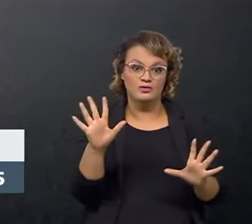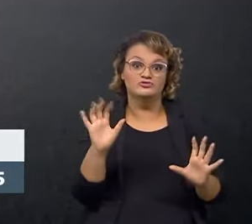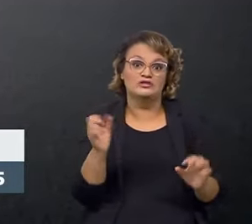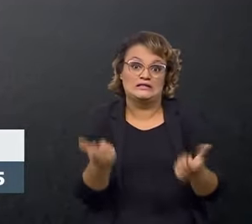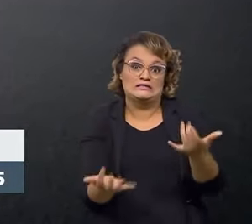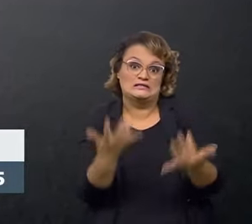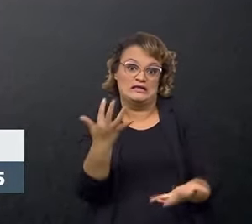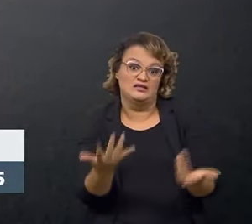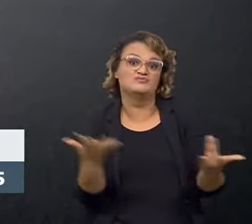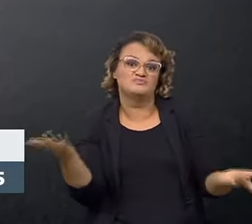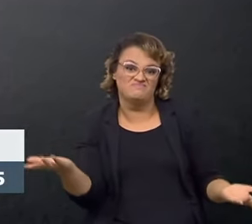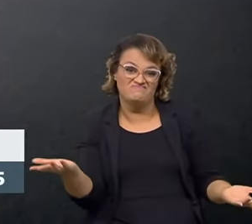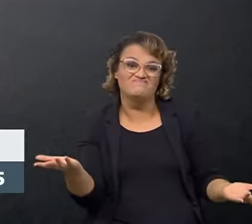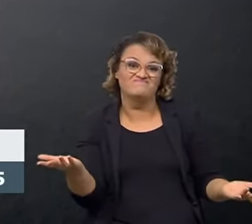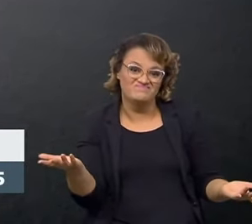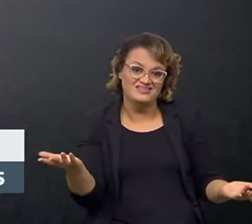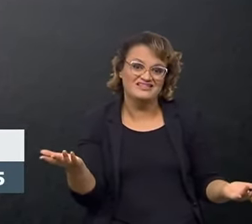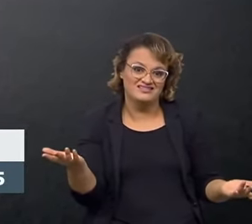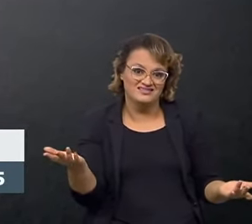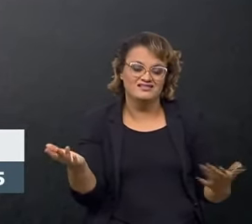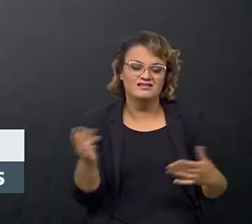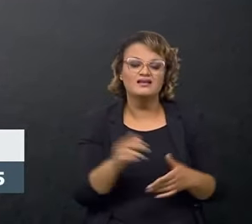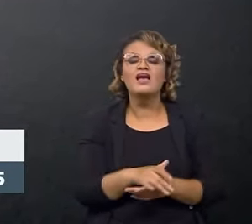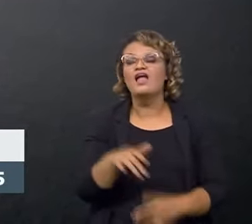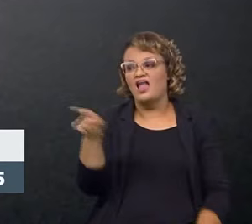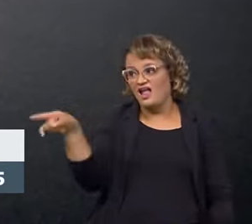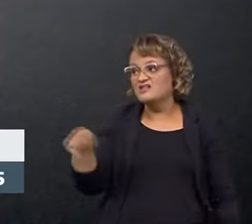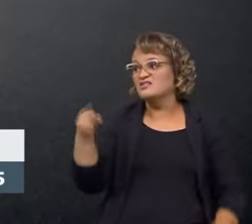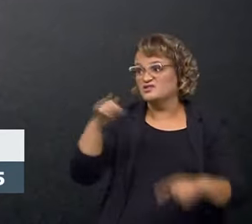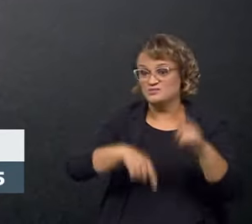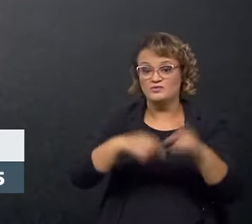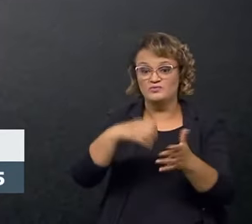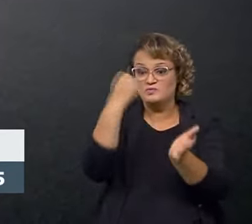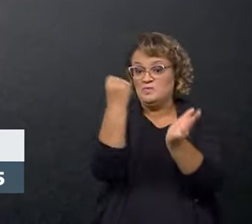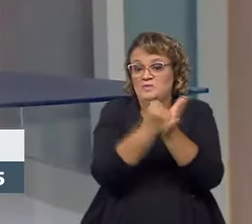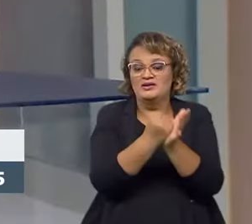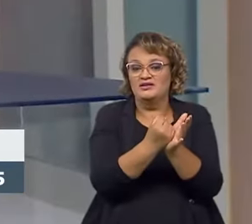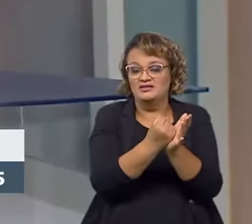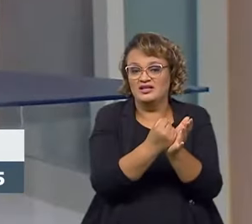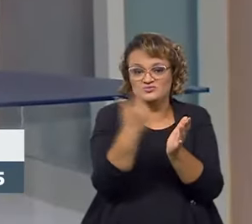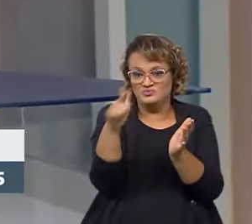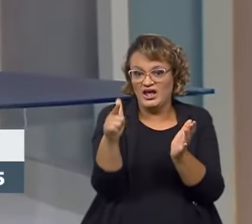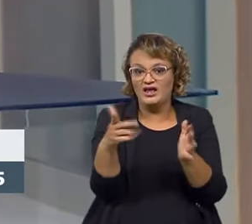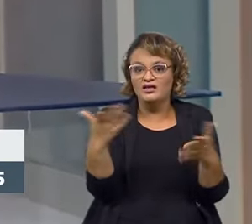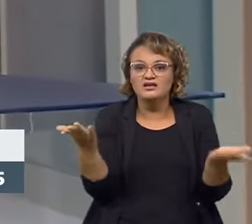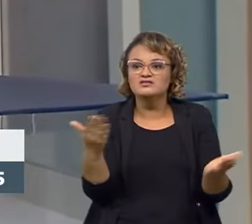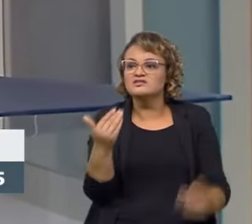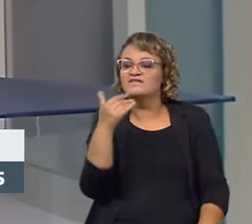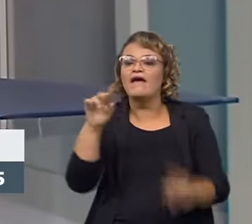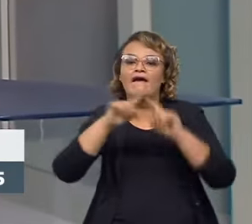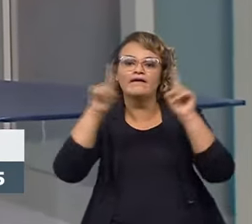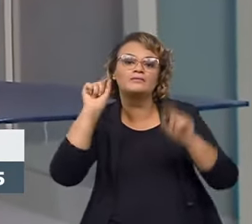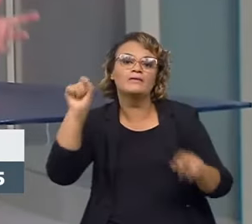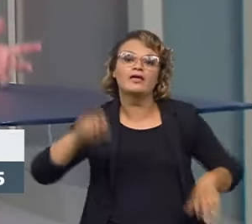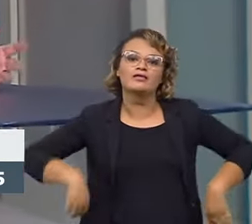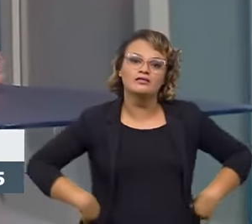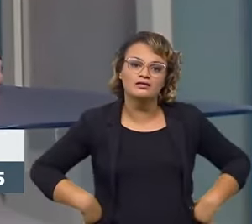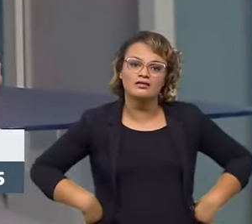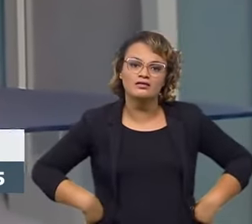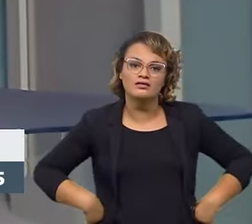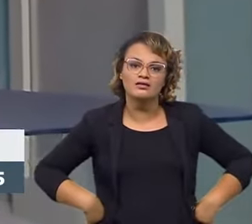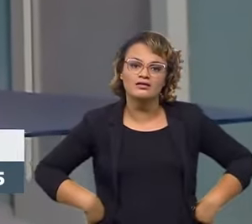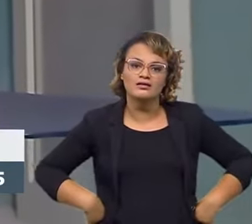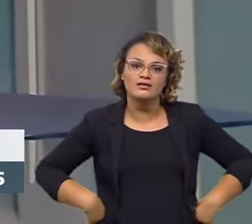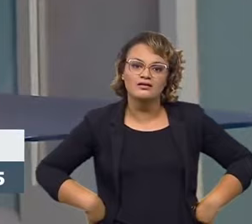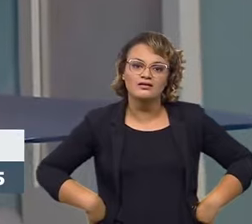né? Caso de incêndio que eu tenho relatado. E se o produto não estiver certificado, você não sabe nem quem acionar. Você vai na loja, a loja nem existe mais,